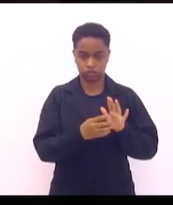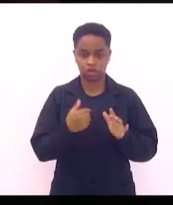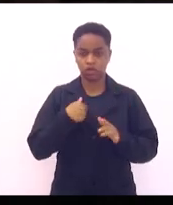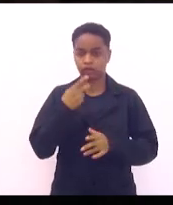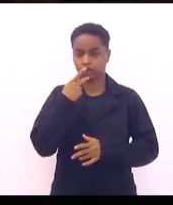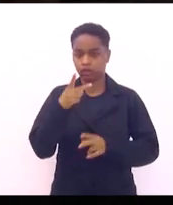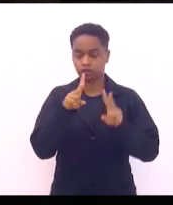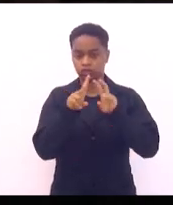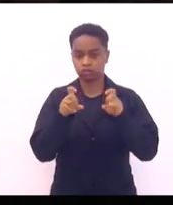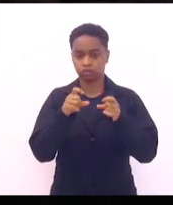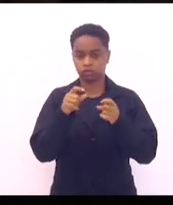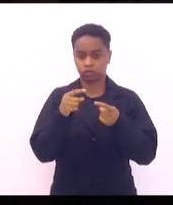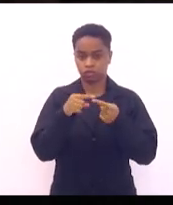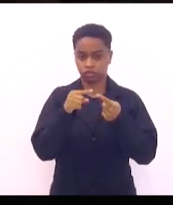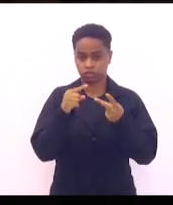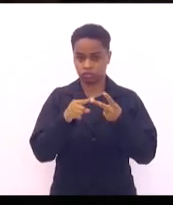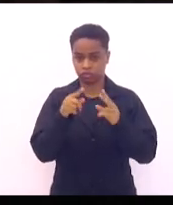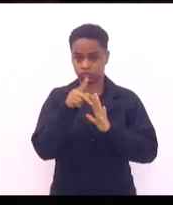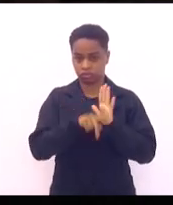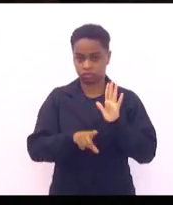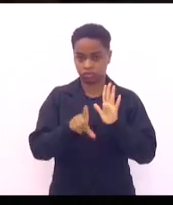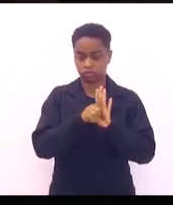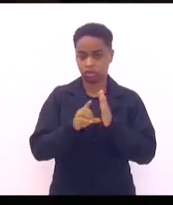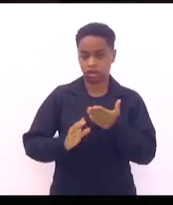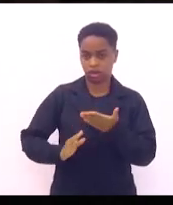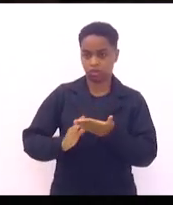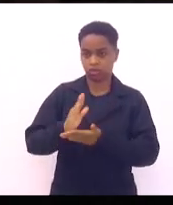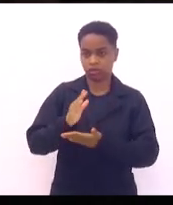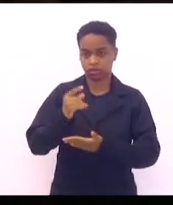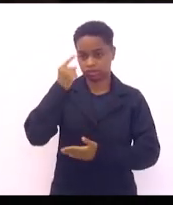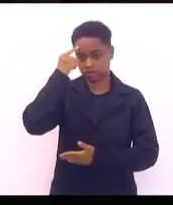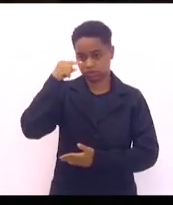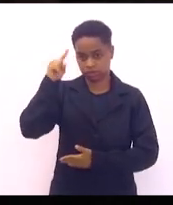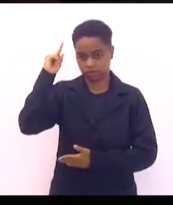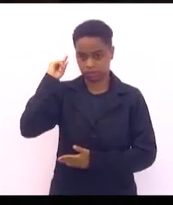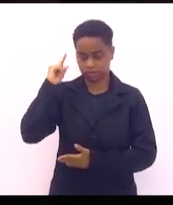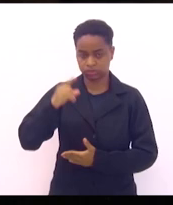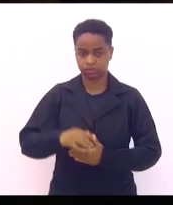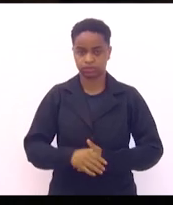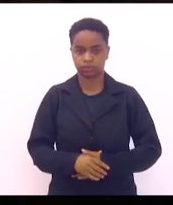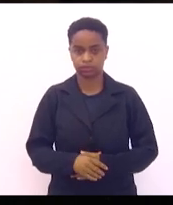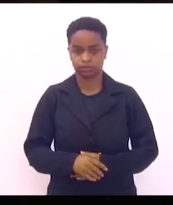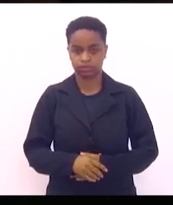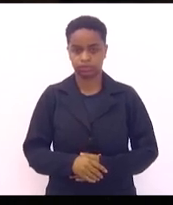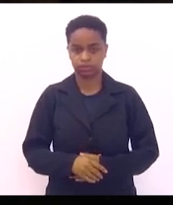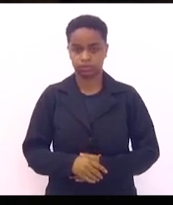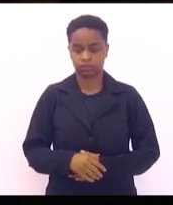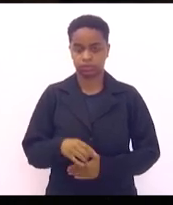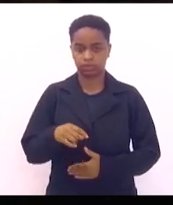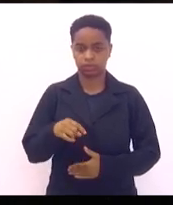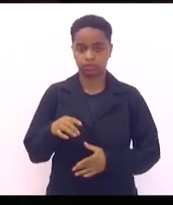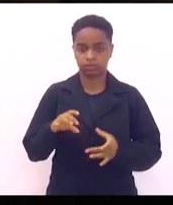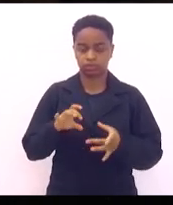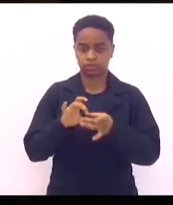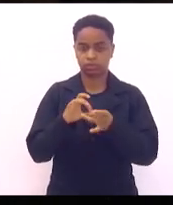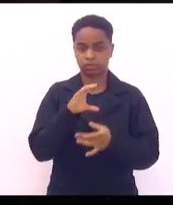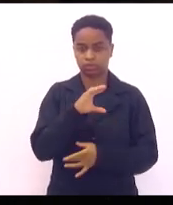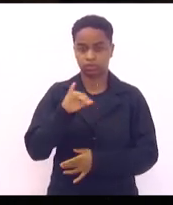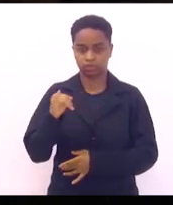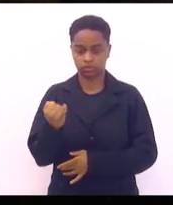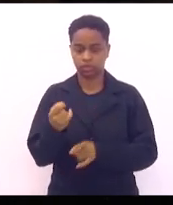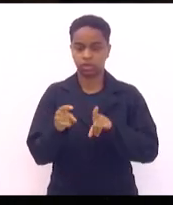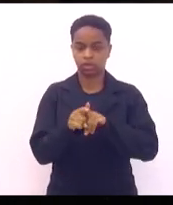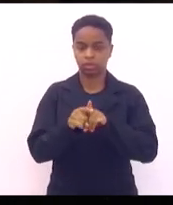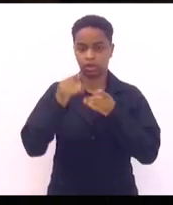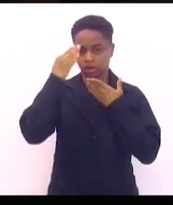dois projetos de leis que foram aprovados essa semana, semana passada na CCJ, aproveitar também e